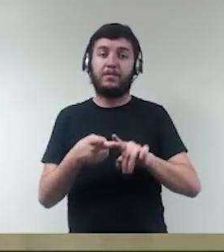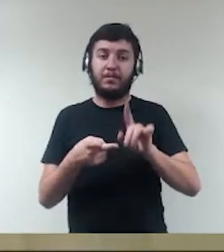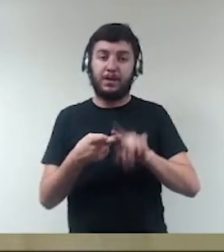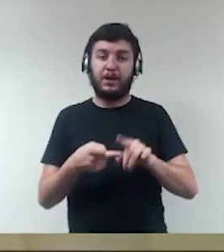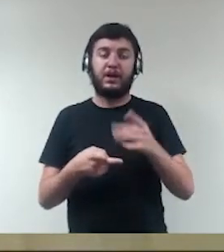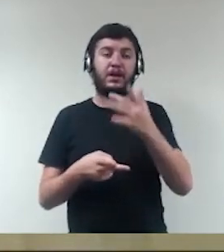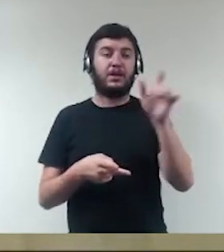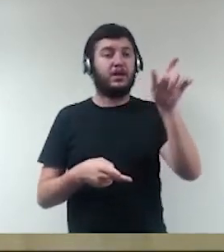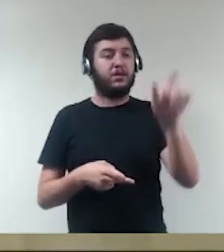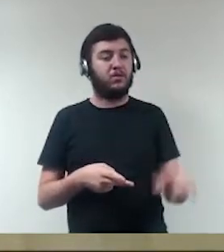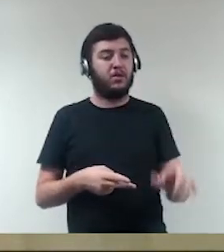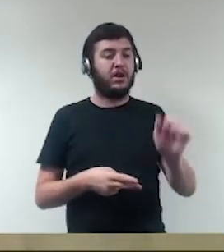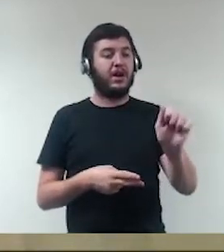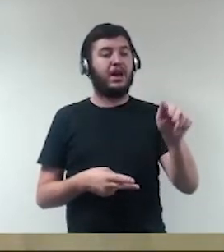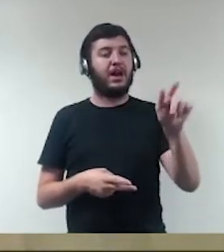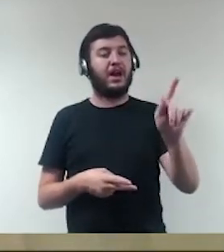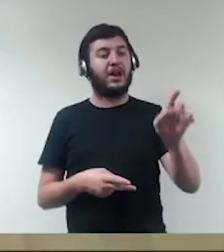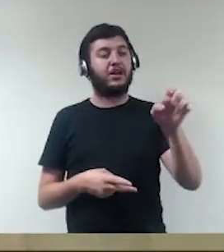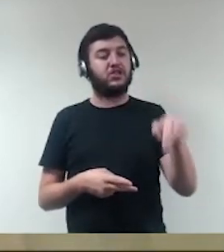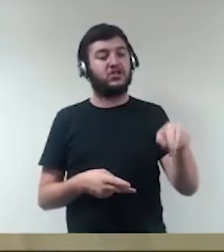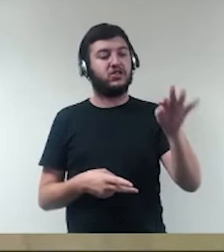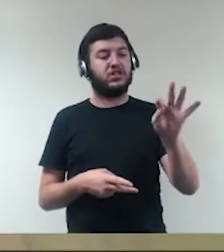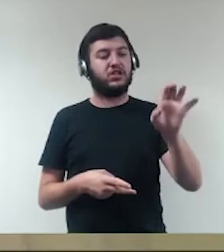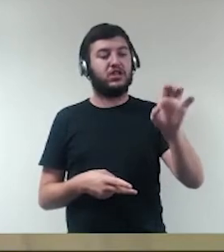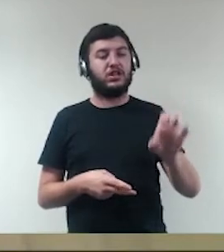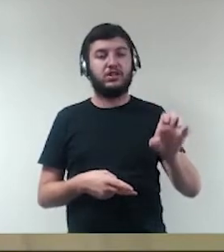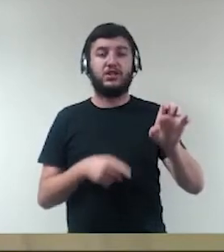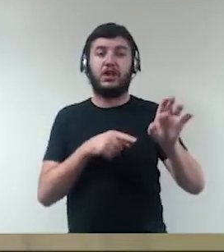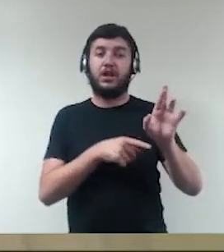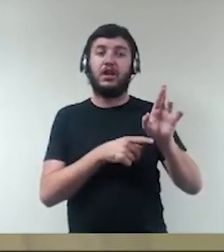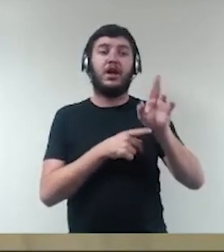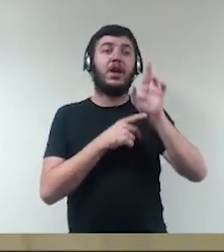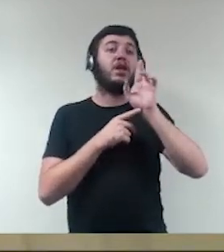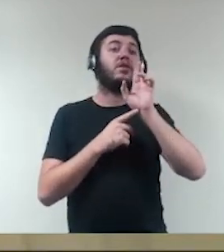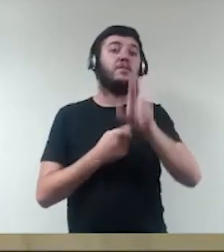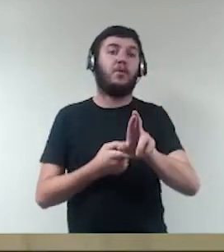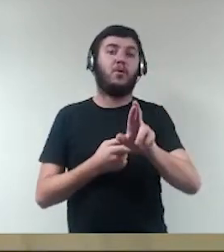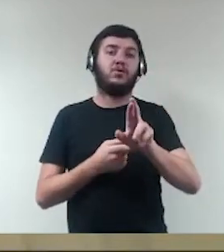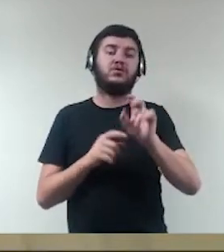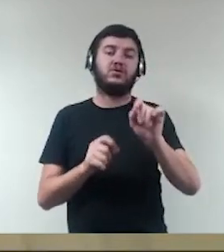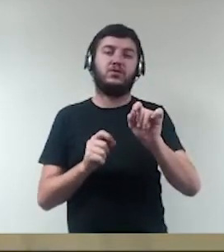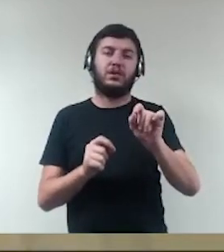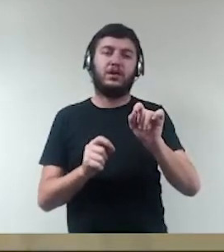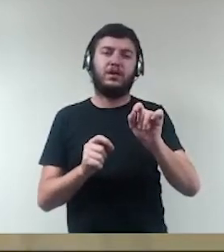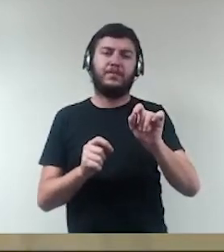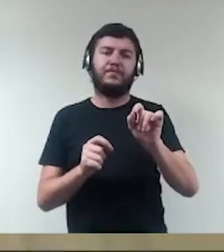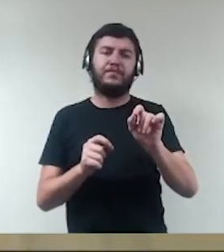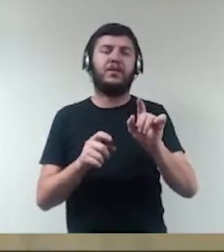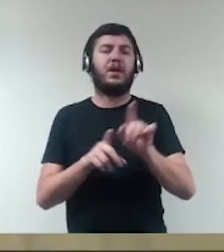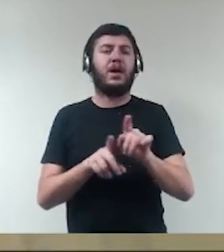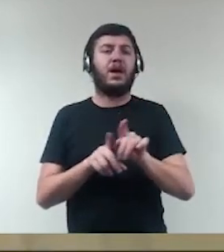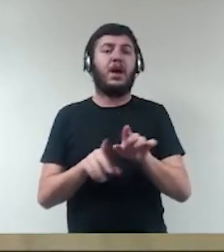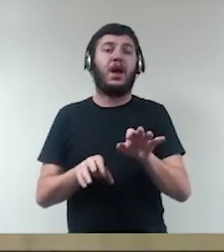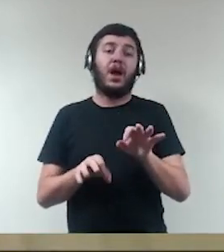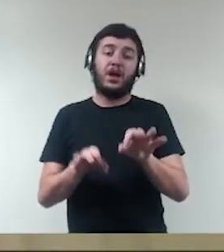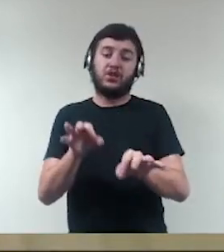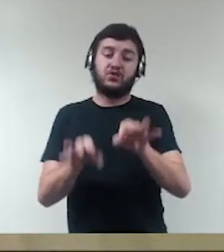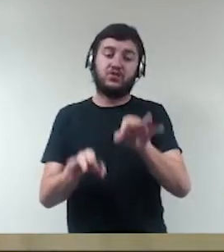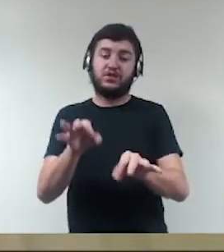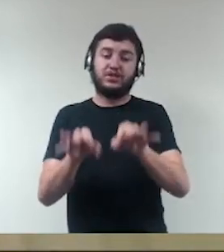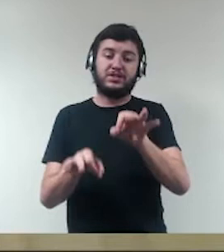administrativa e civilmente, né, perante a pessoa jurídica, a cujo quadro esteja vinculado.